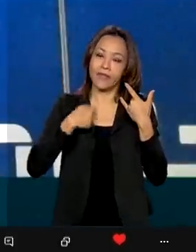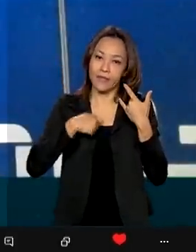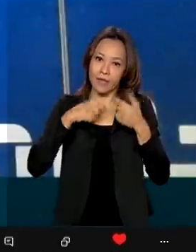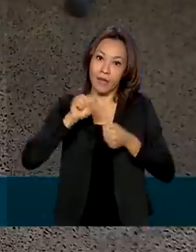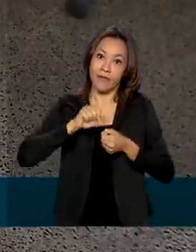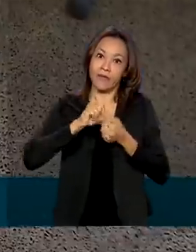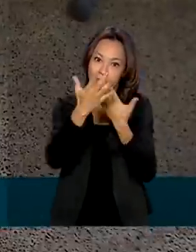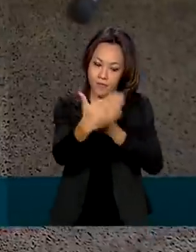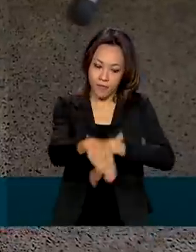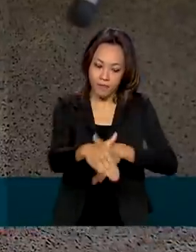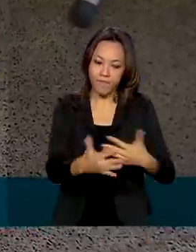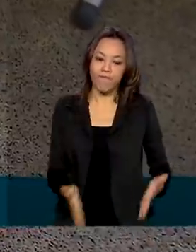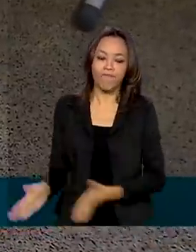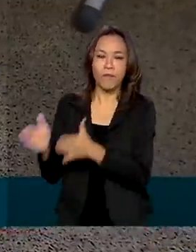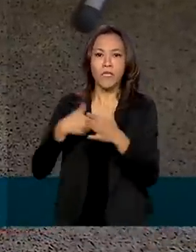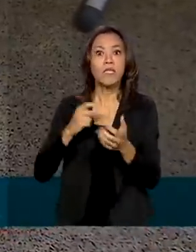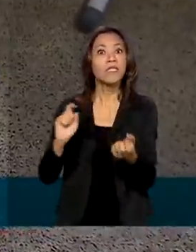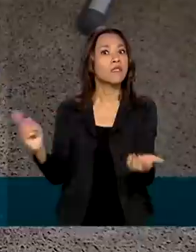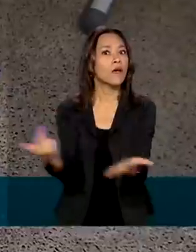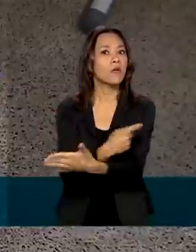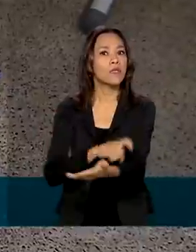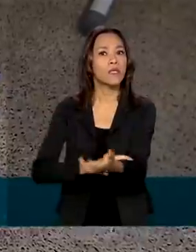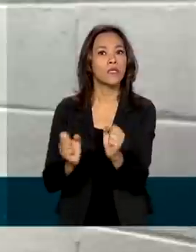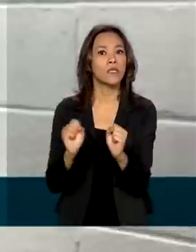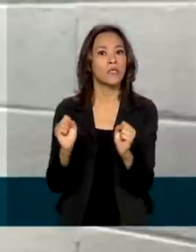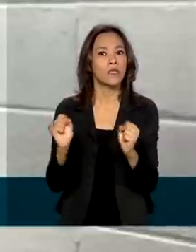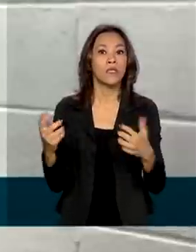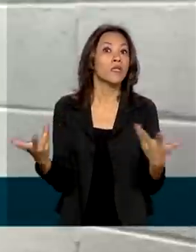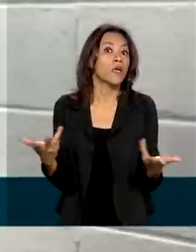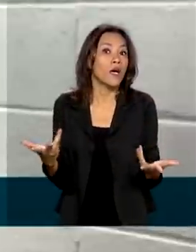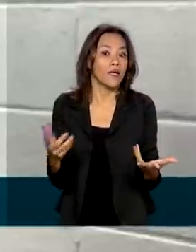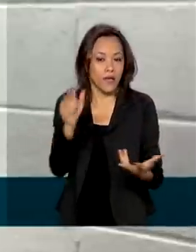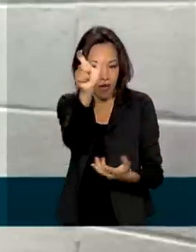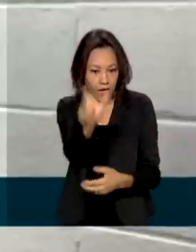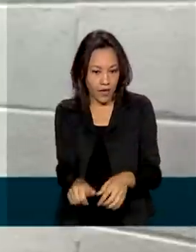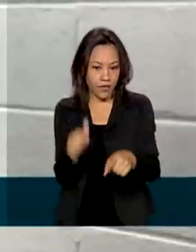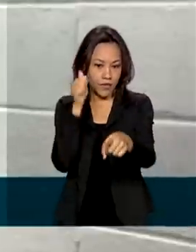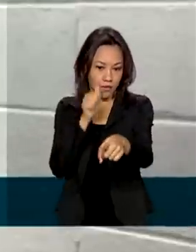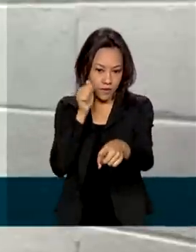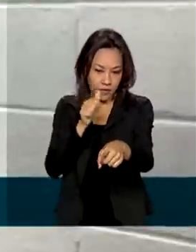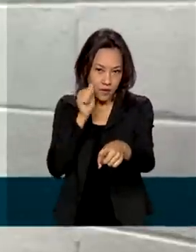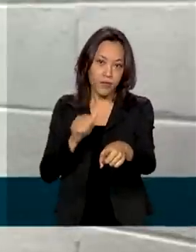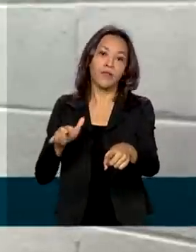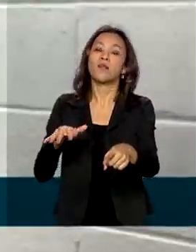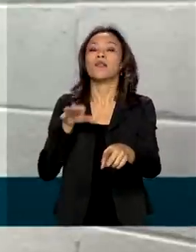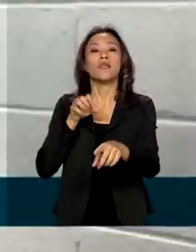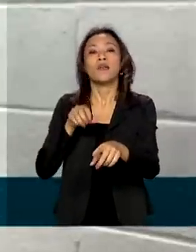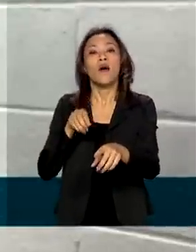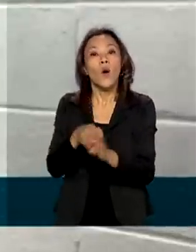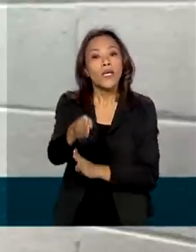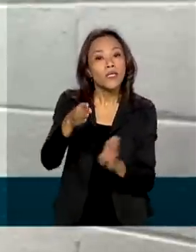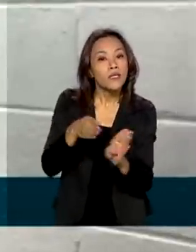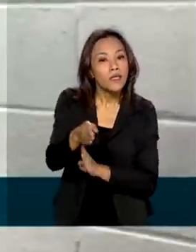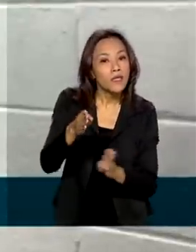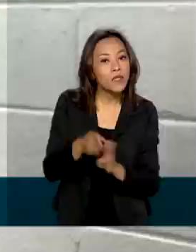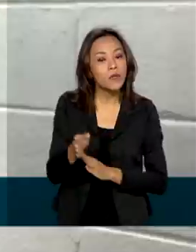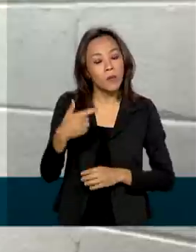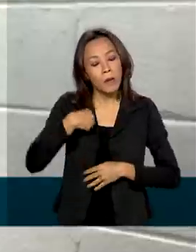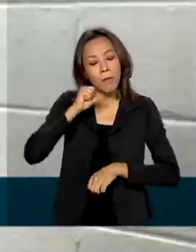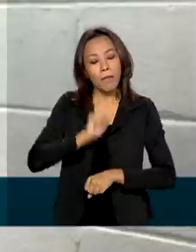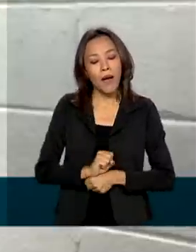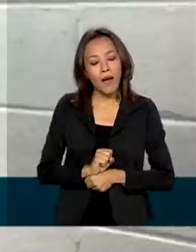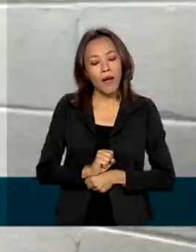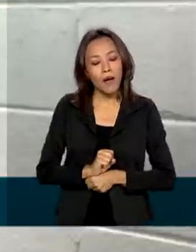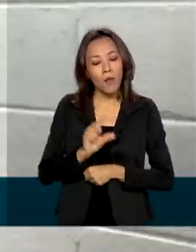para fazer a prova. E se bater o nervoso na hora da prova? Esta orientadora educacional ensina que parar por um momento